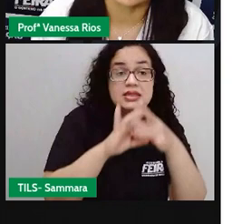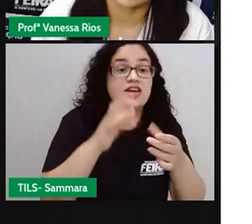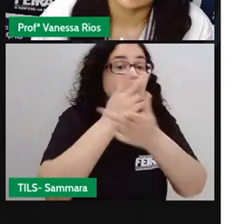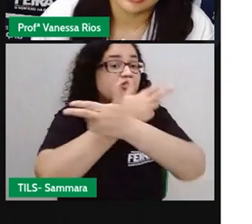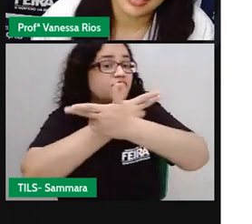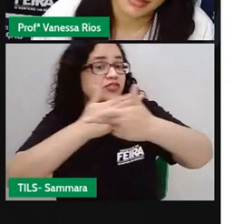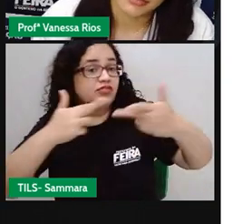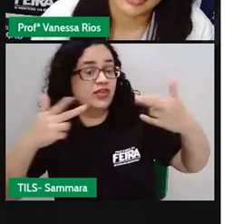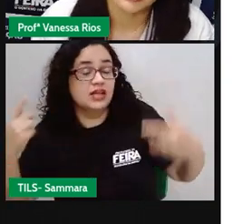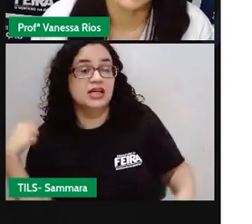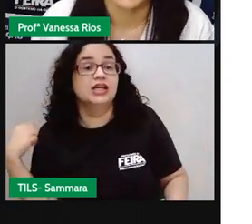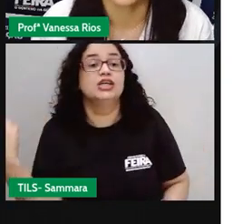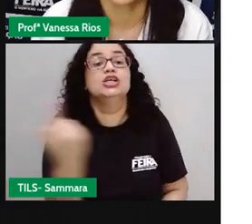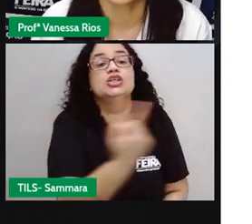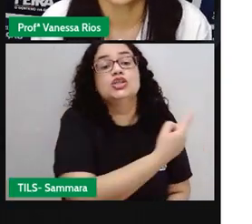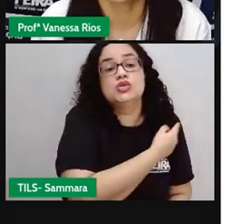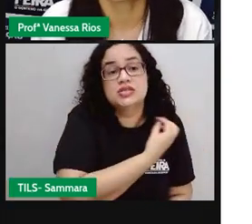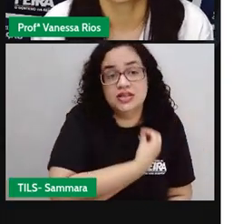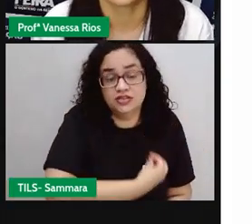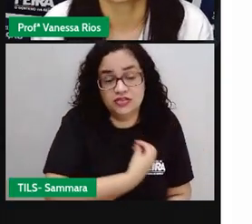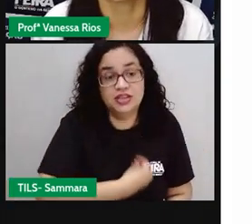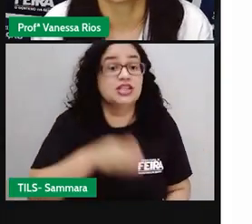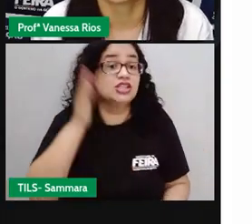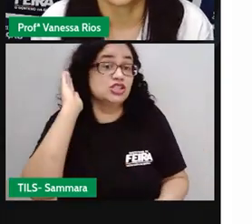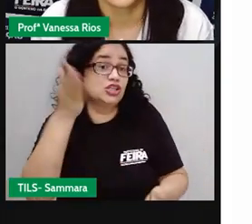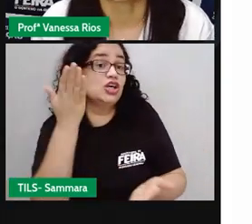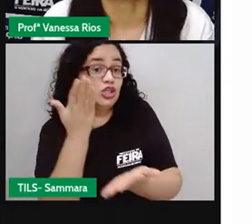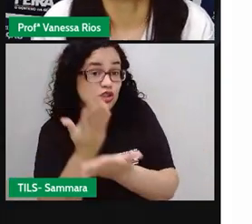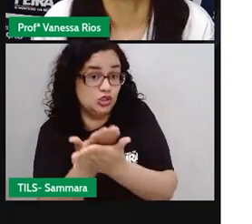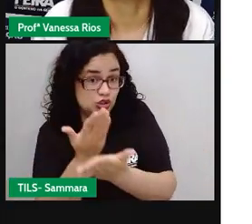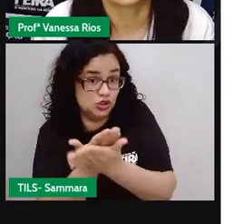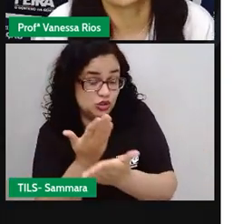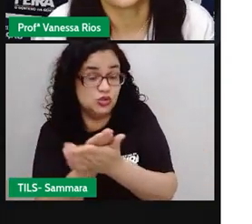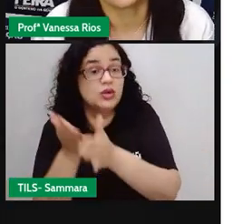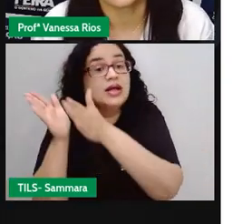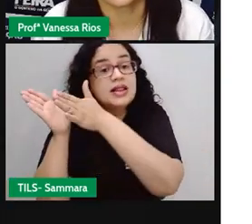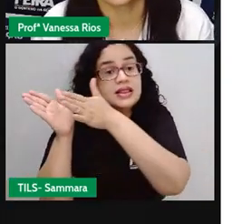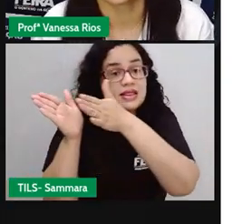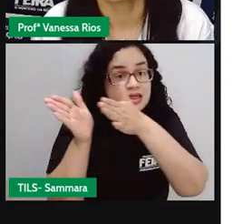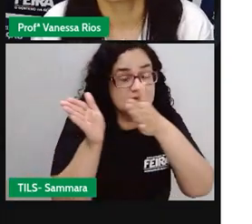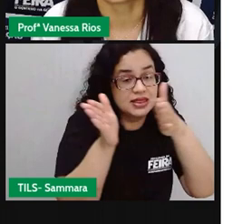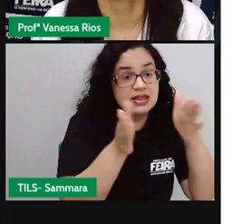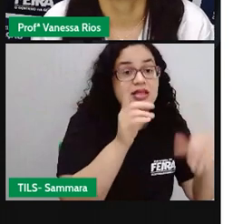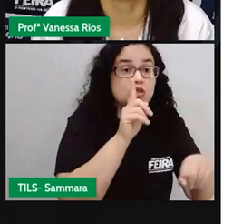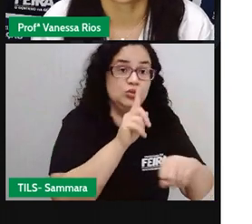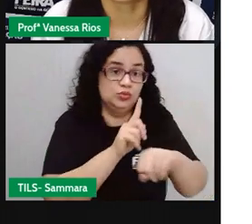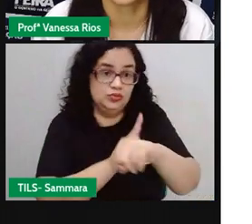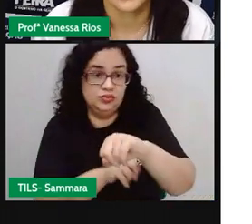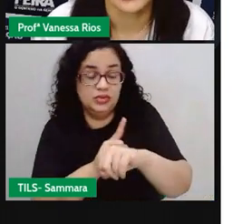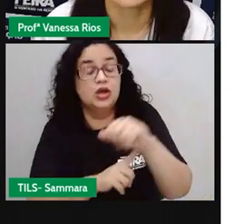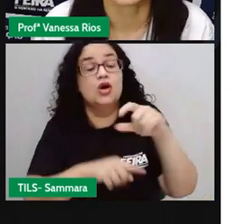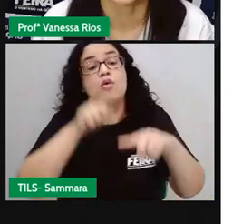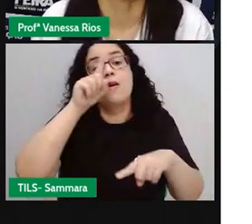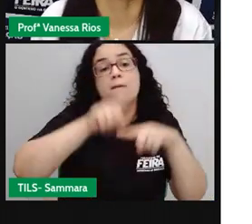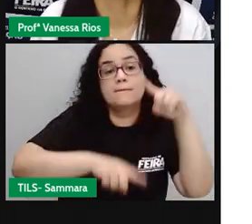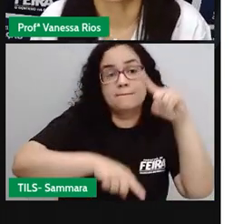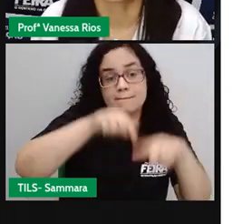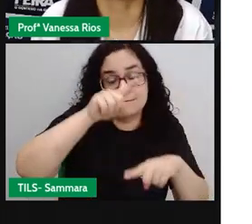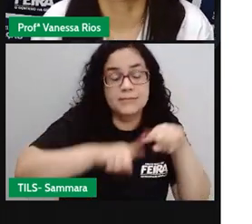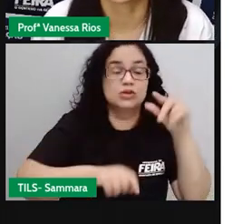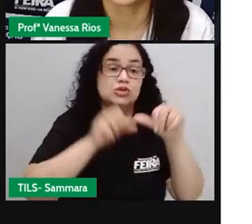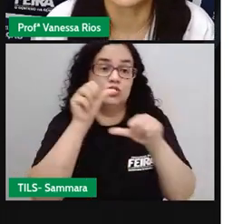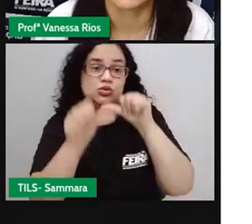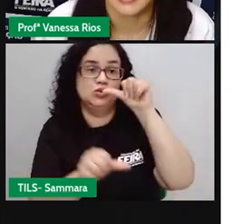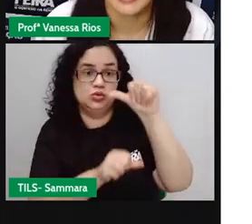várias coisas em nossa vida. A gente já estudou aí a linha do tempo e a passagem do tempo nos objetos, nas